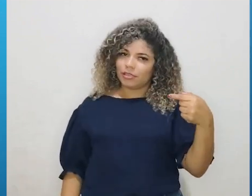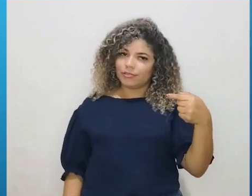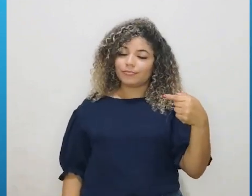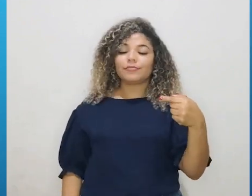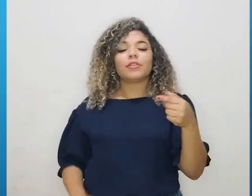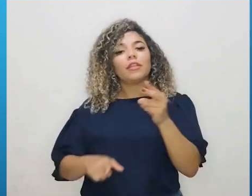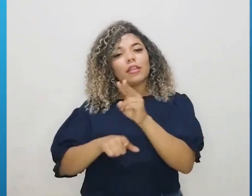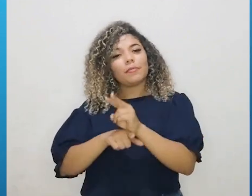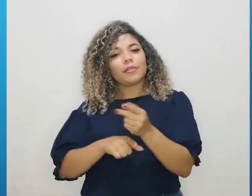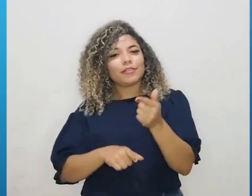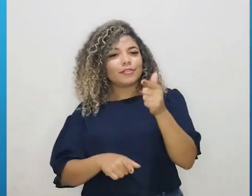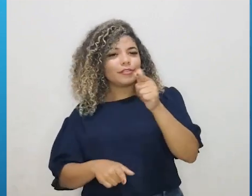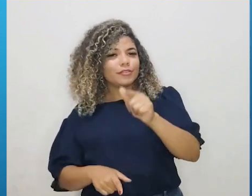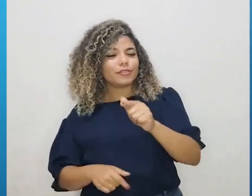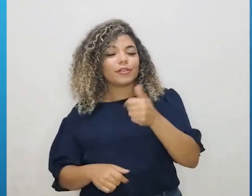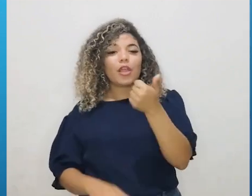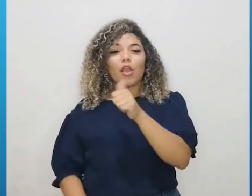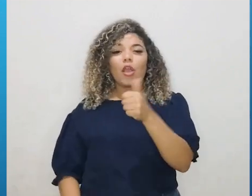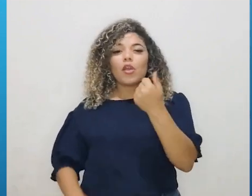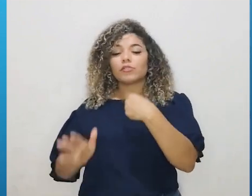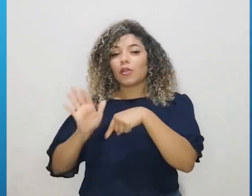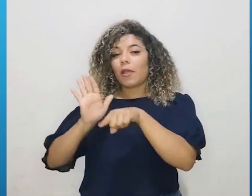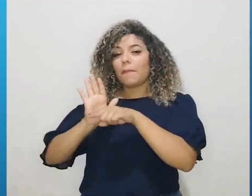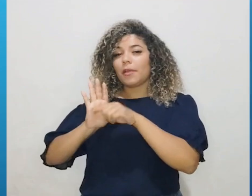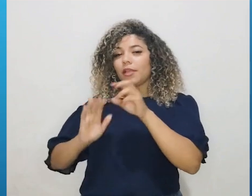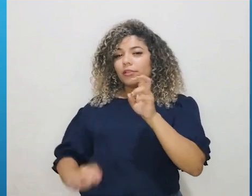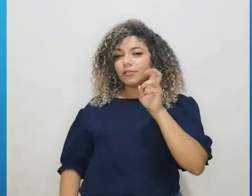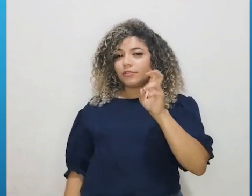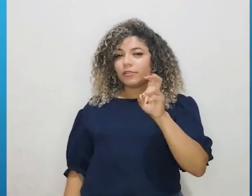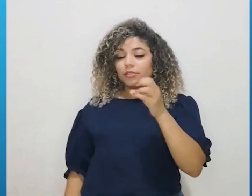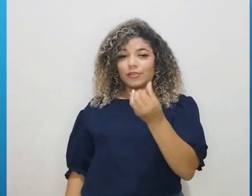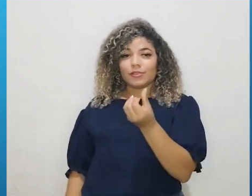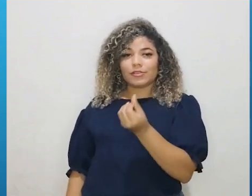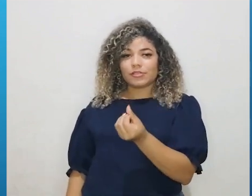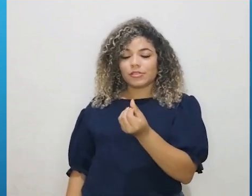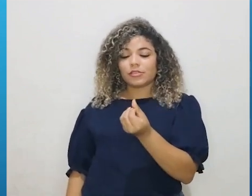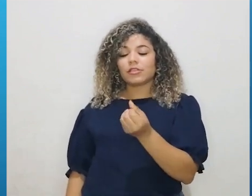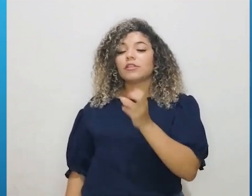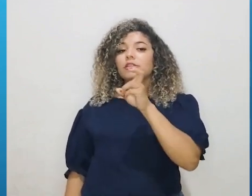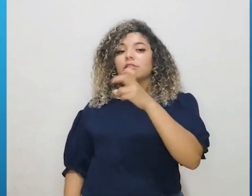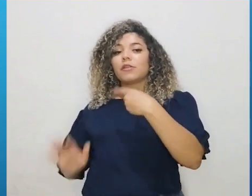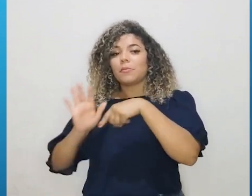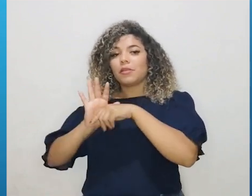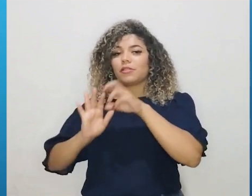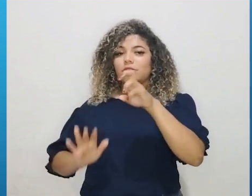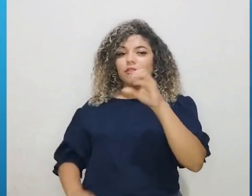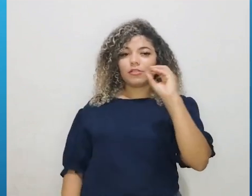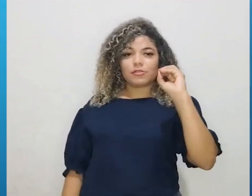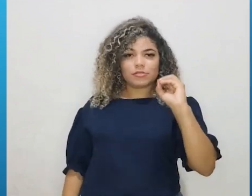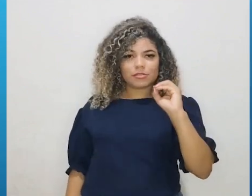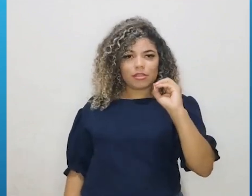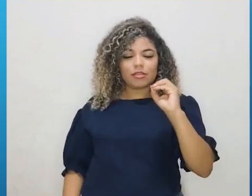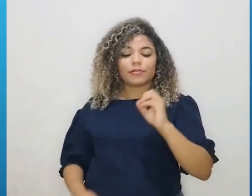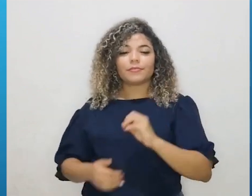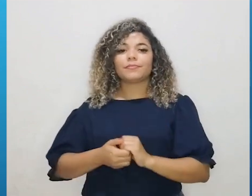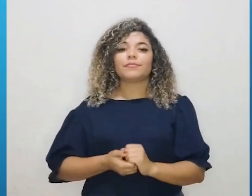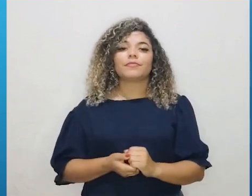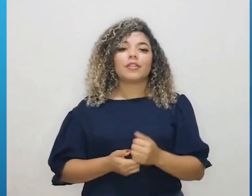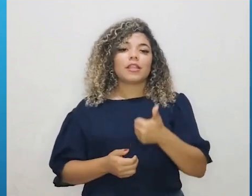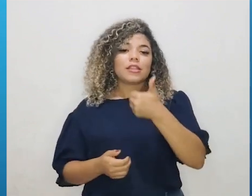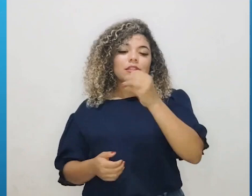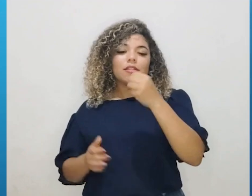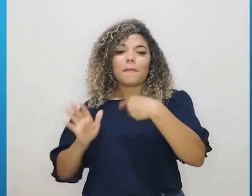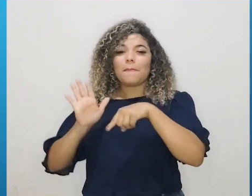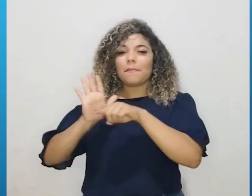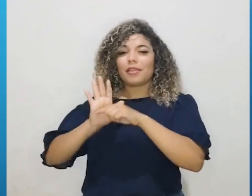aqui vai emprestar novamente, 11 menos 5, 6, 5 menos 5, 0, aqui vai ter que emprestar, 10